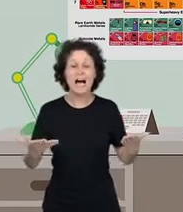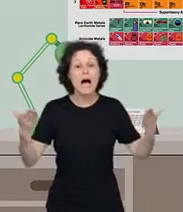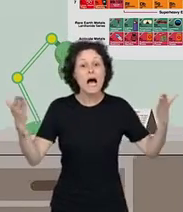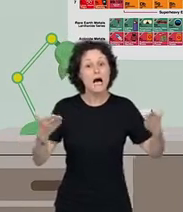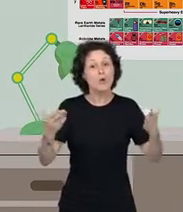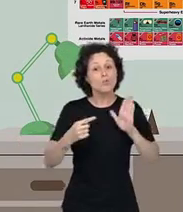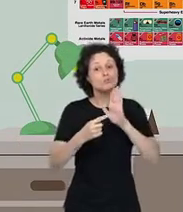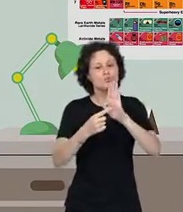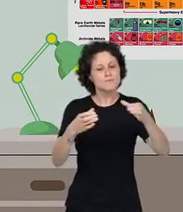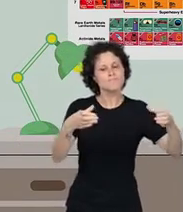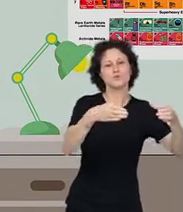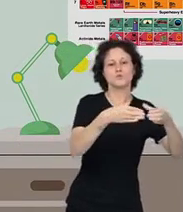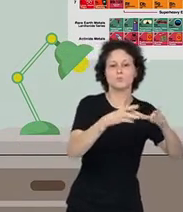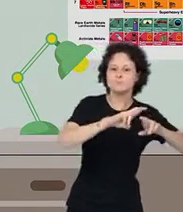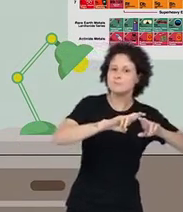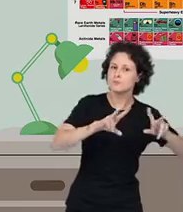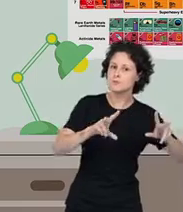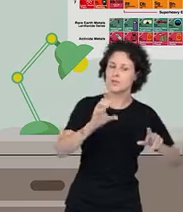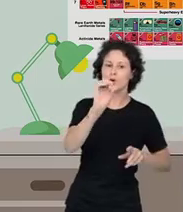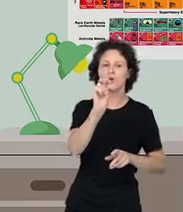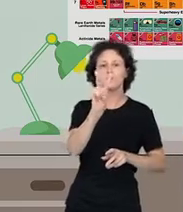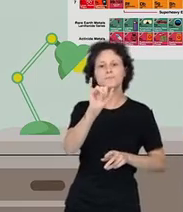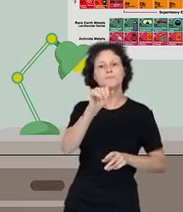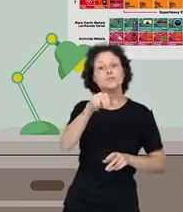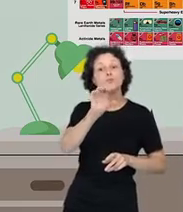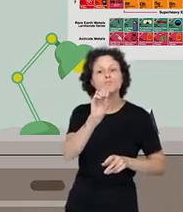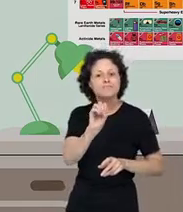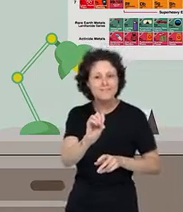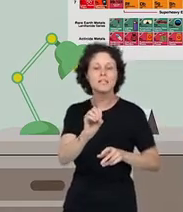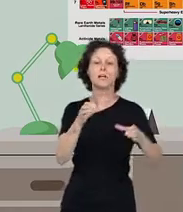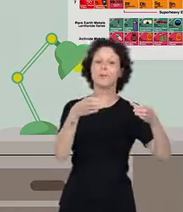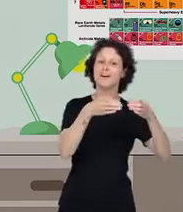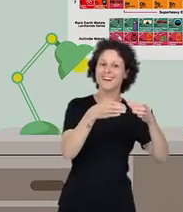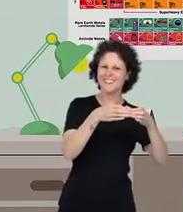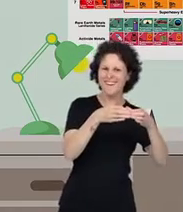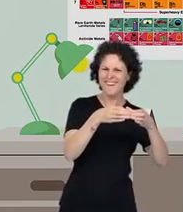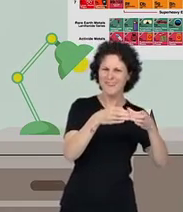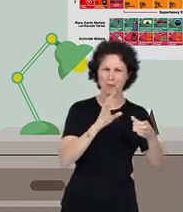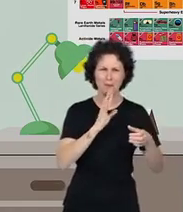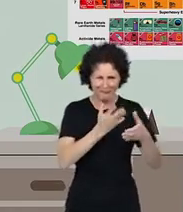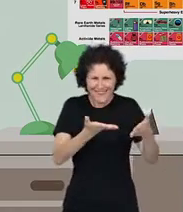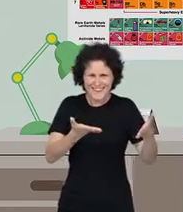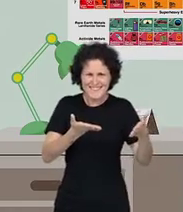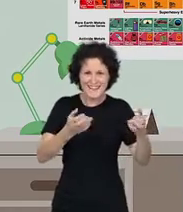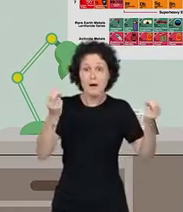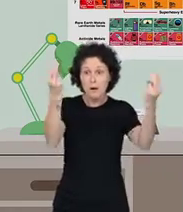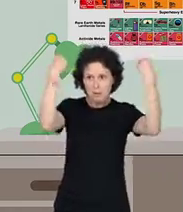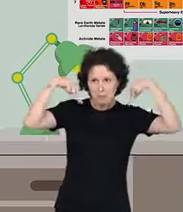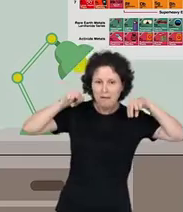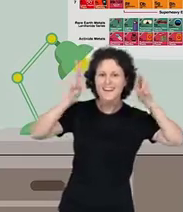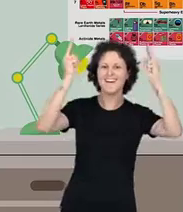Na nossa viagem pela pecuária, nós vamos falar agora sobre a criação de ovinos. Você sabe de quais animais eu estou falando?